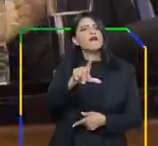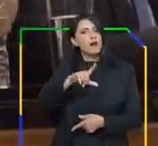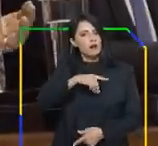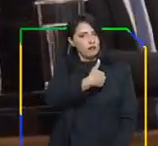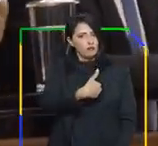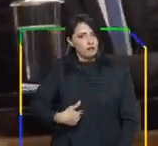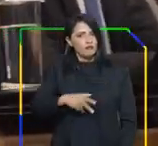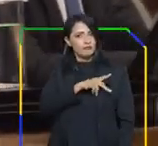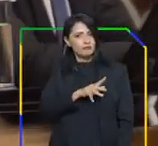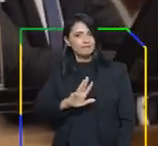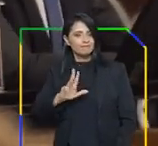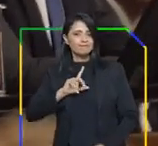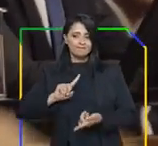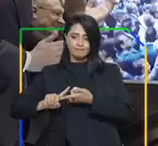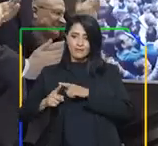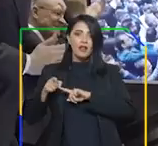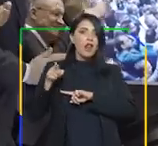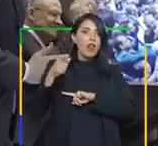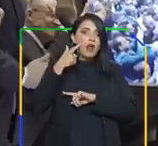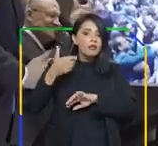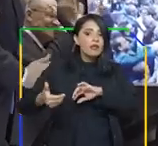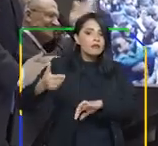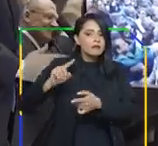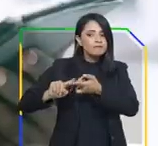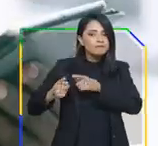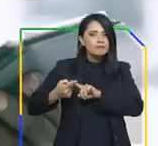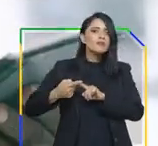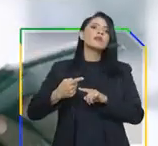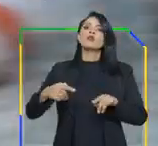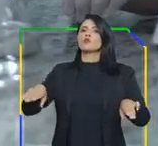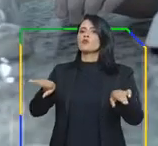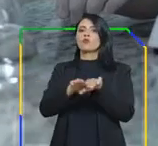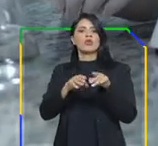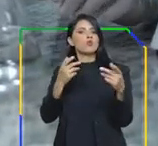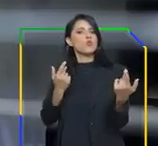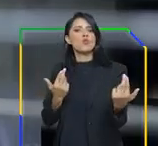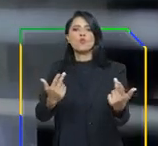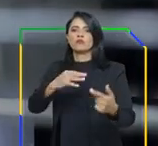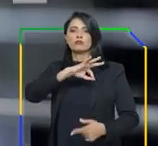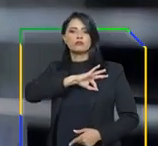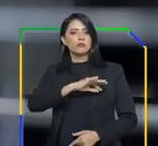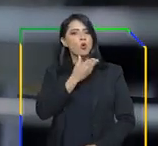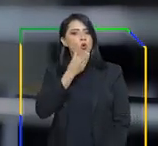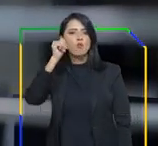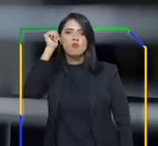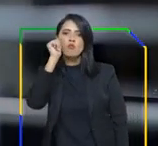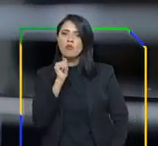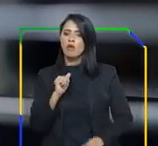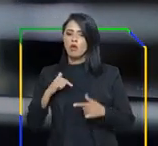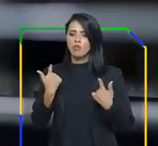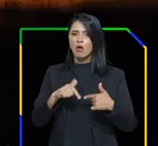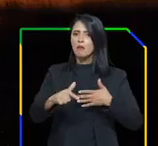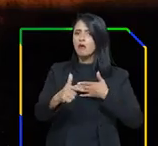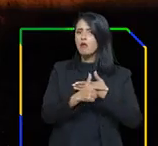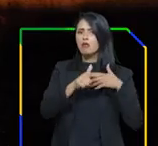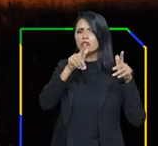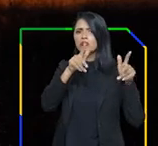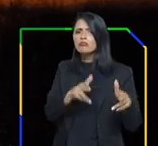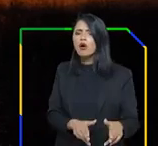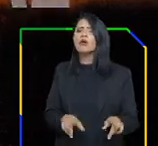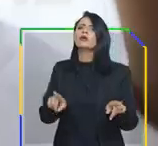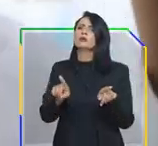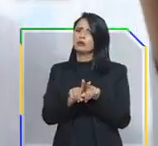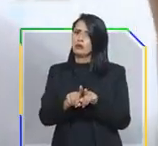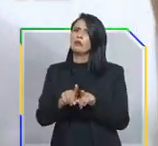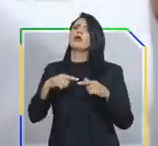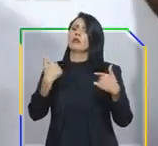Lula está negociando com o Congresso. A igualdade salarial entre homens e mulheres, que exercem as mesmas funções.